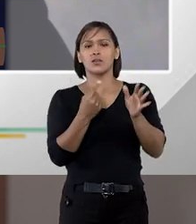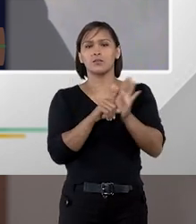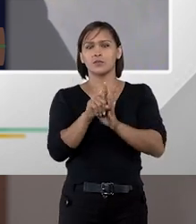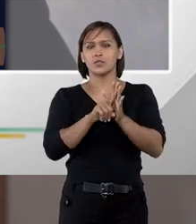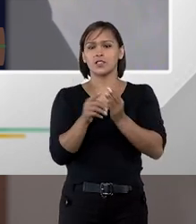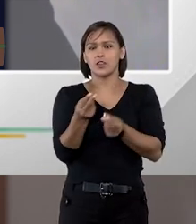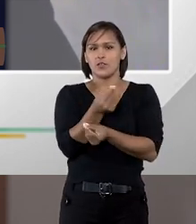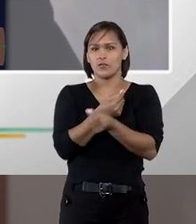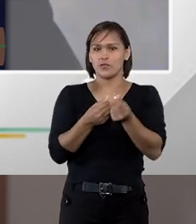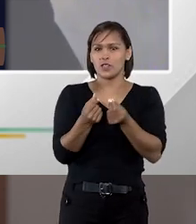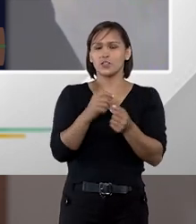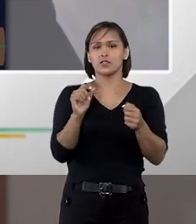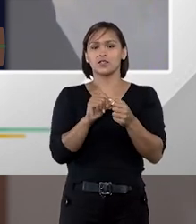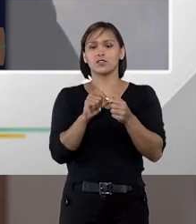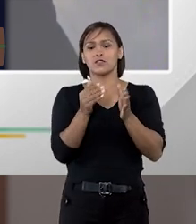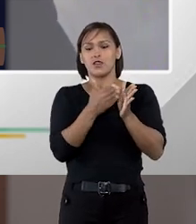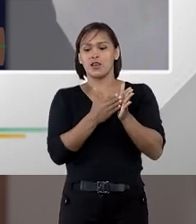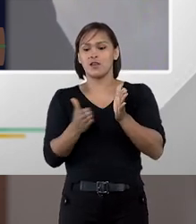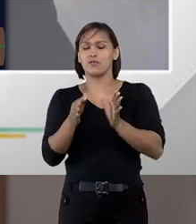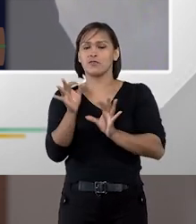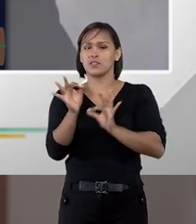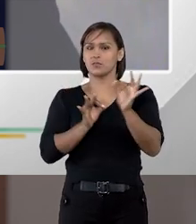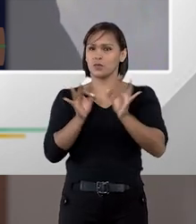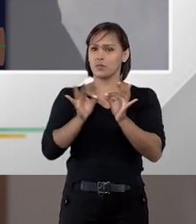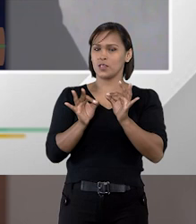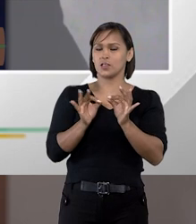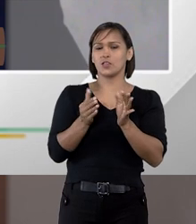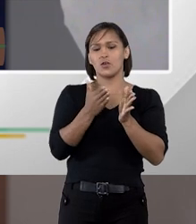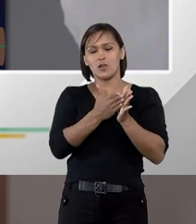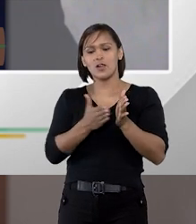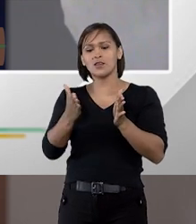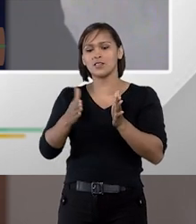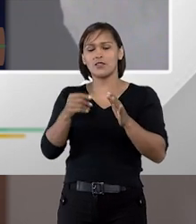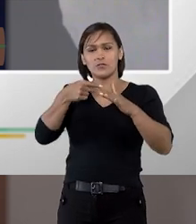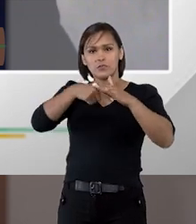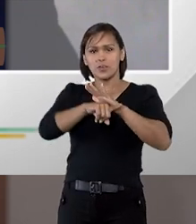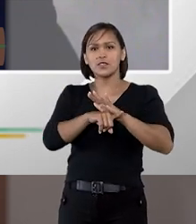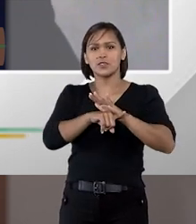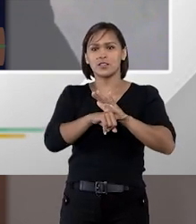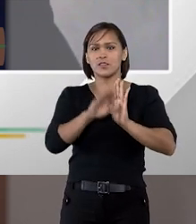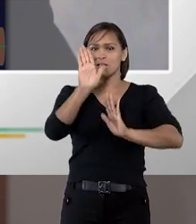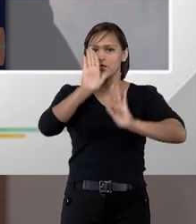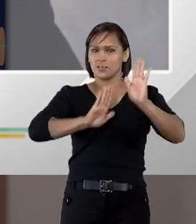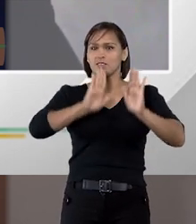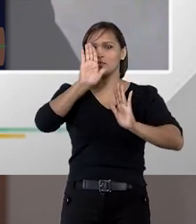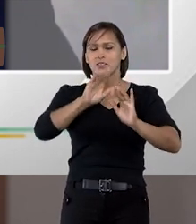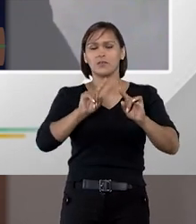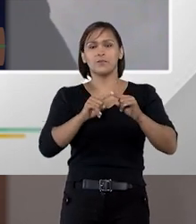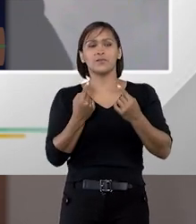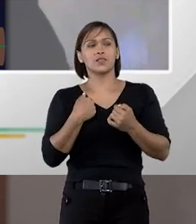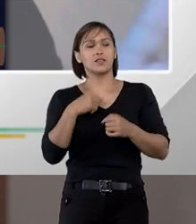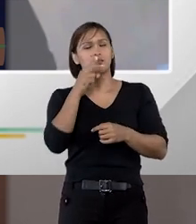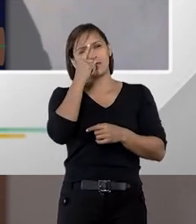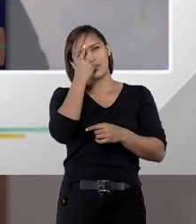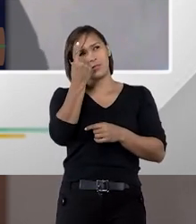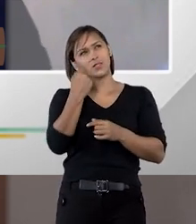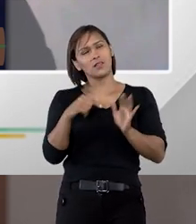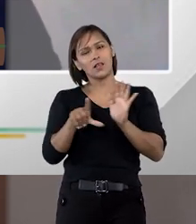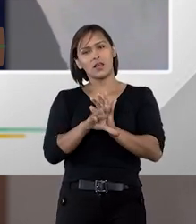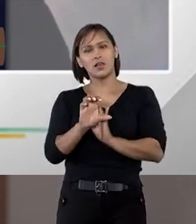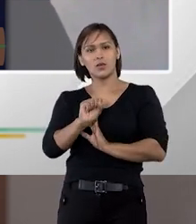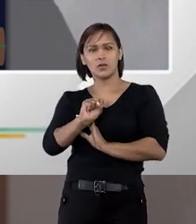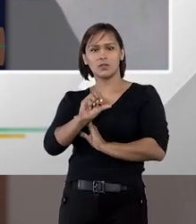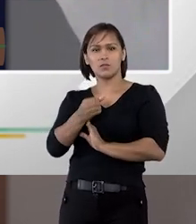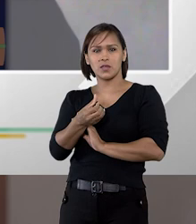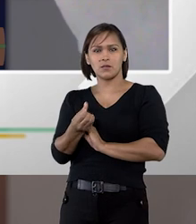pesquisa de preços realizada na fase preparatória na fase interna da licitação então se você pensar na